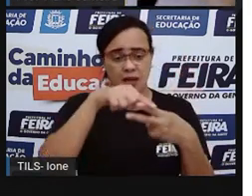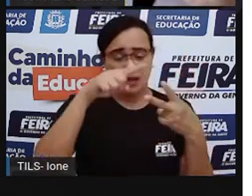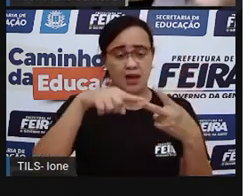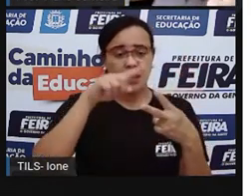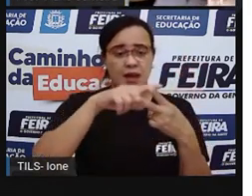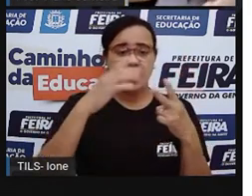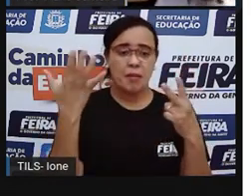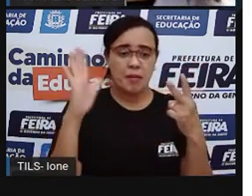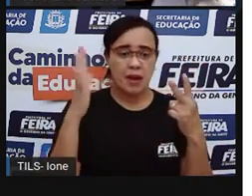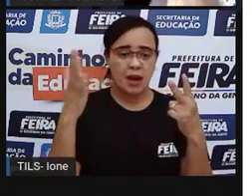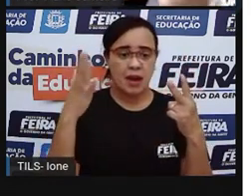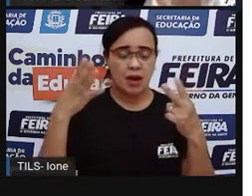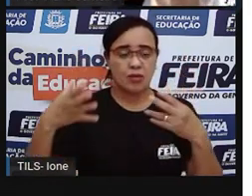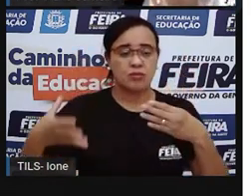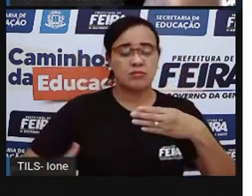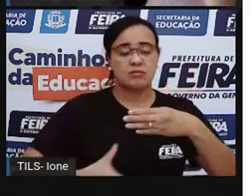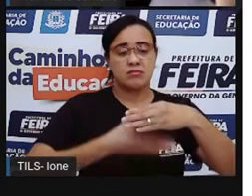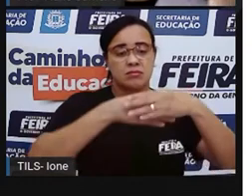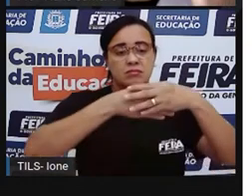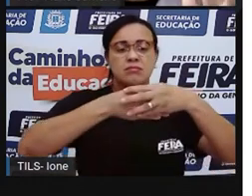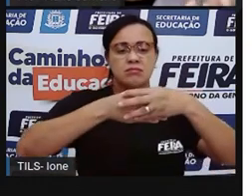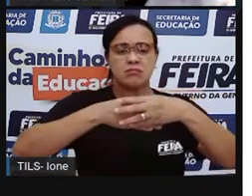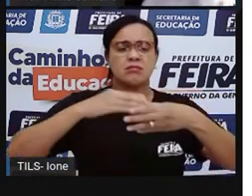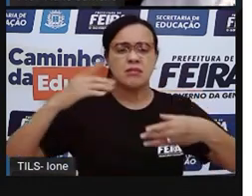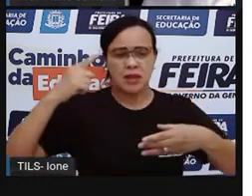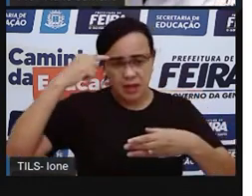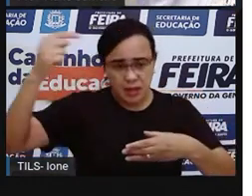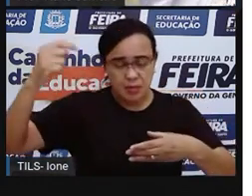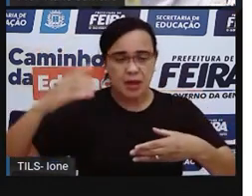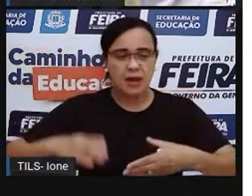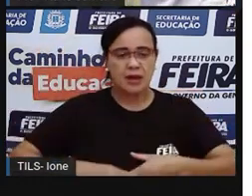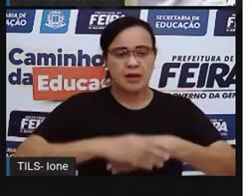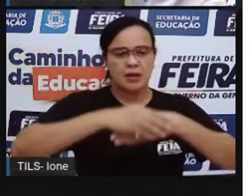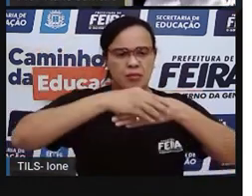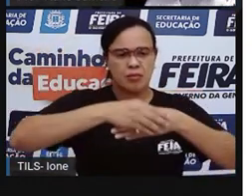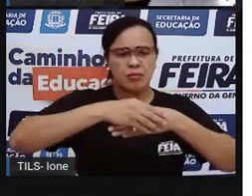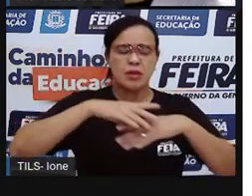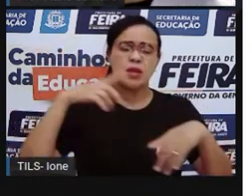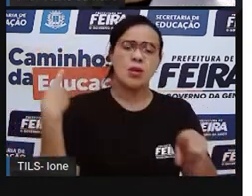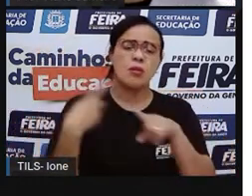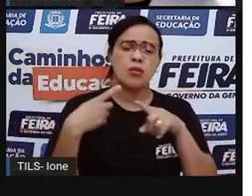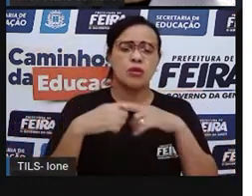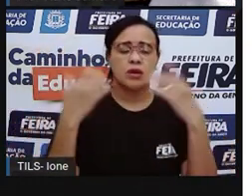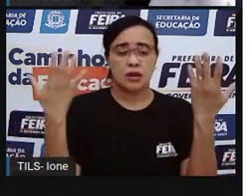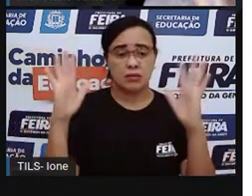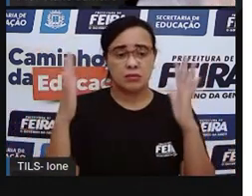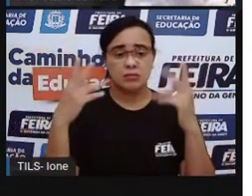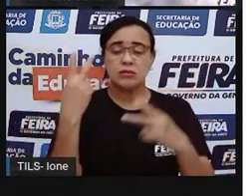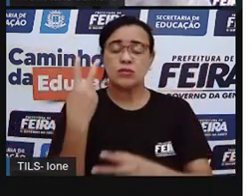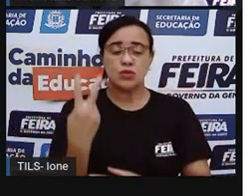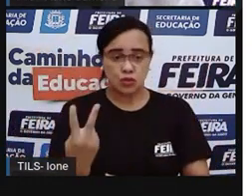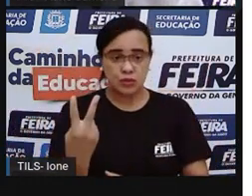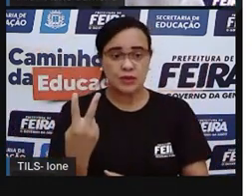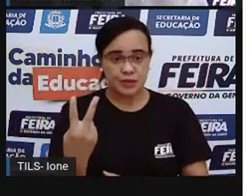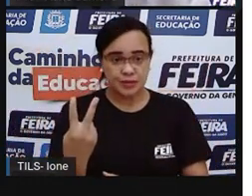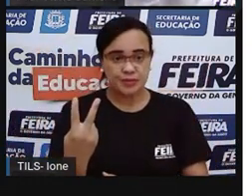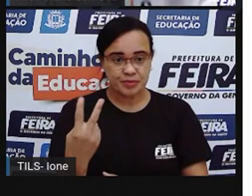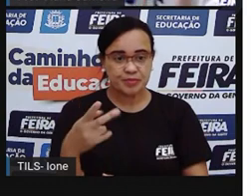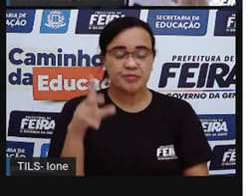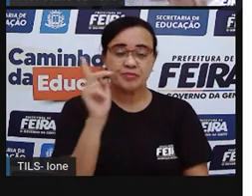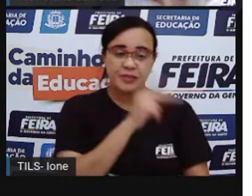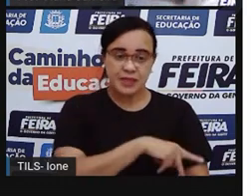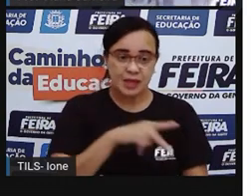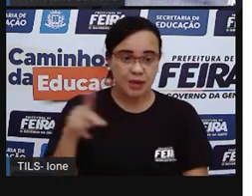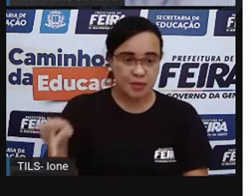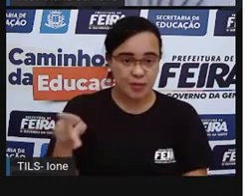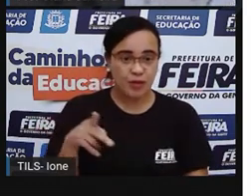e de mãos dadas. Ó o nome do livro, de mãos dadas. Por que será que tem duas mãos? A Proie imagina, né? Que